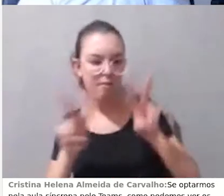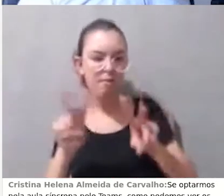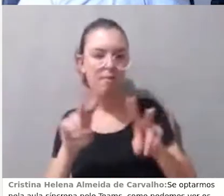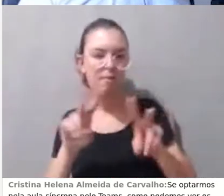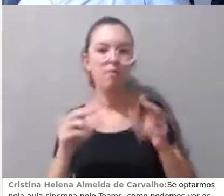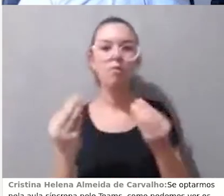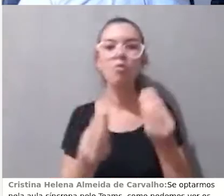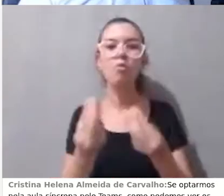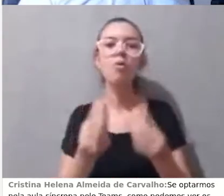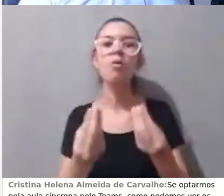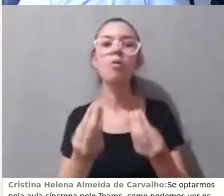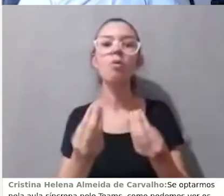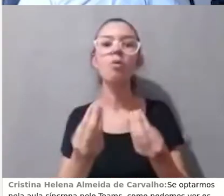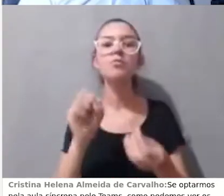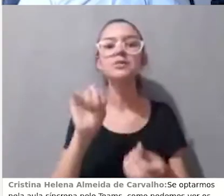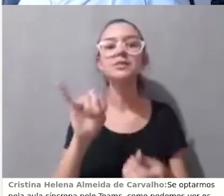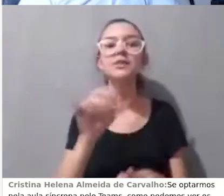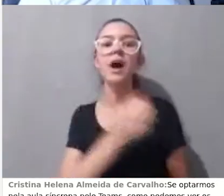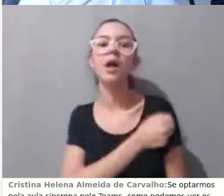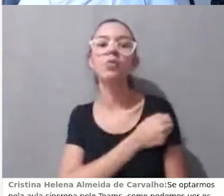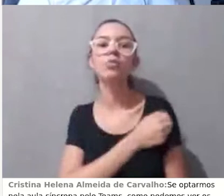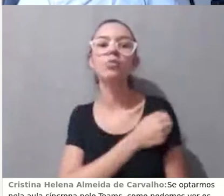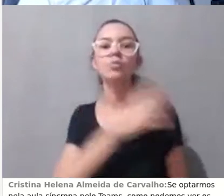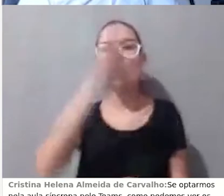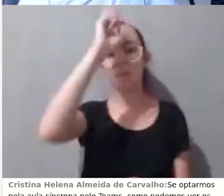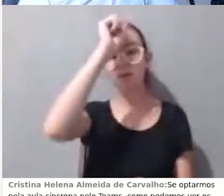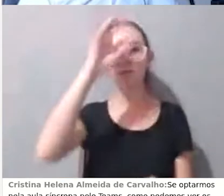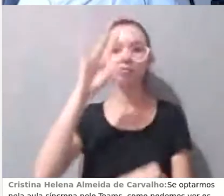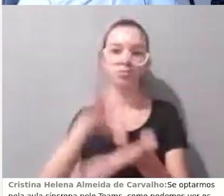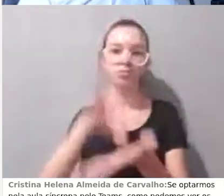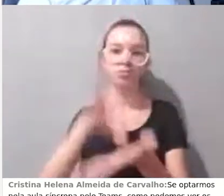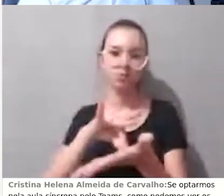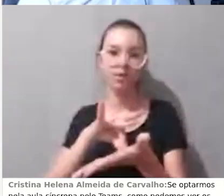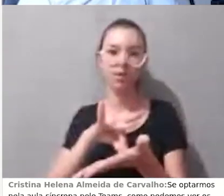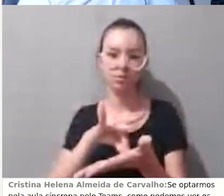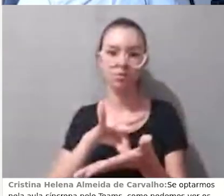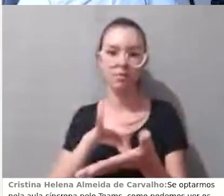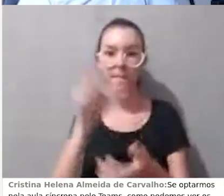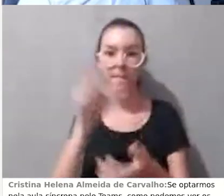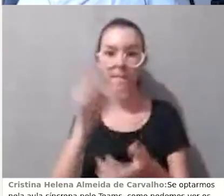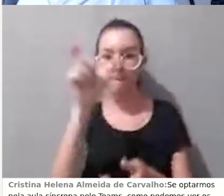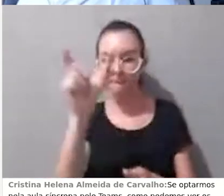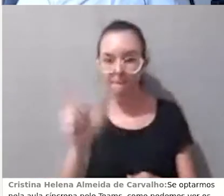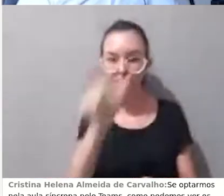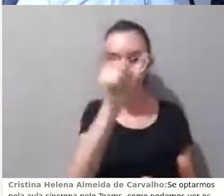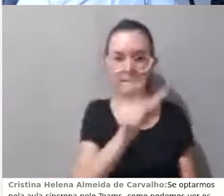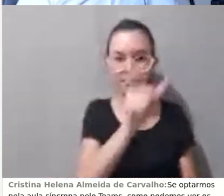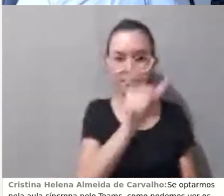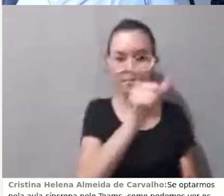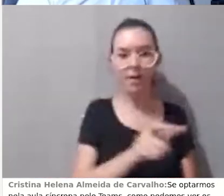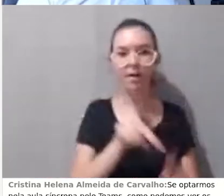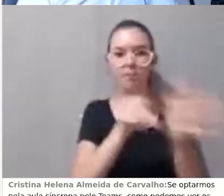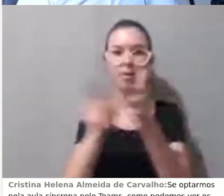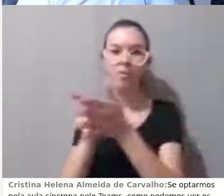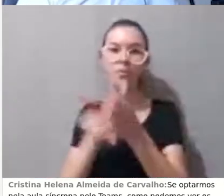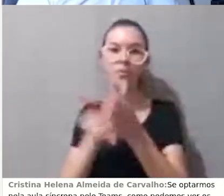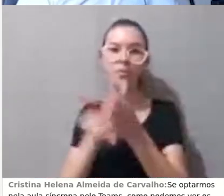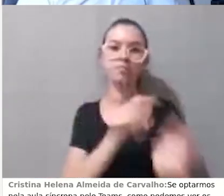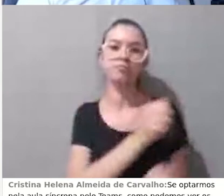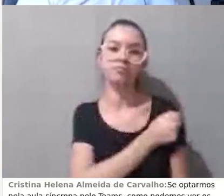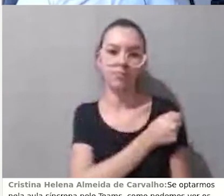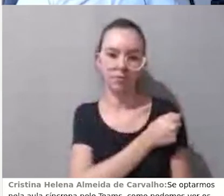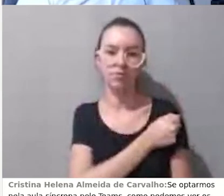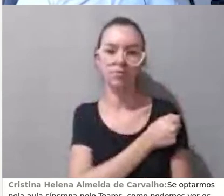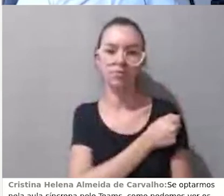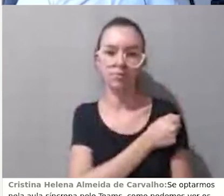de pesquisar como é o desempenho da nossa turma e intervirmos. Eu só gostaria, antes de